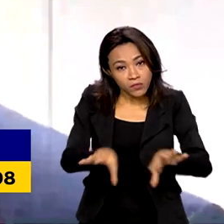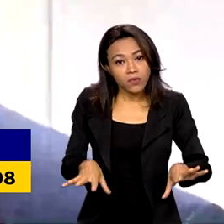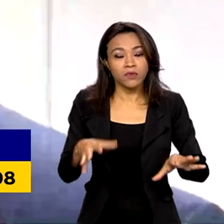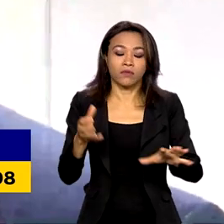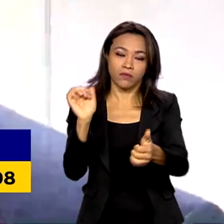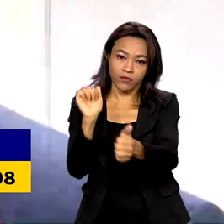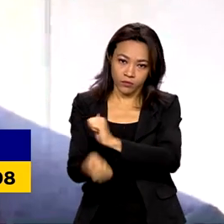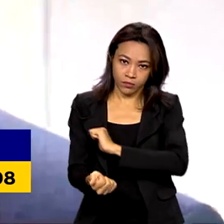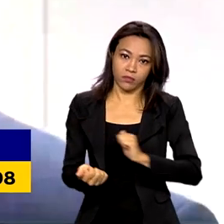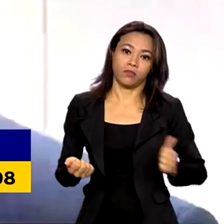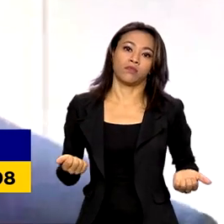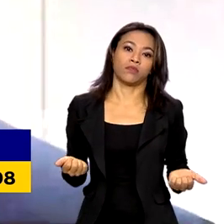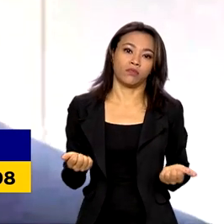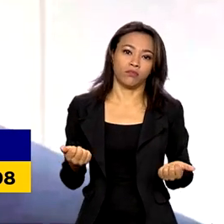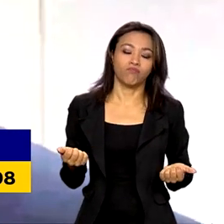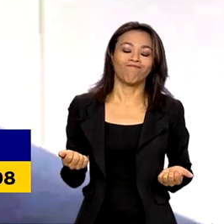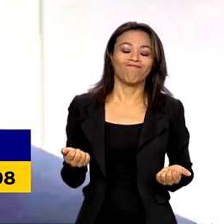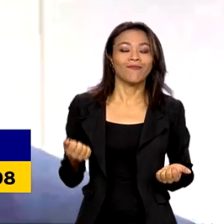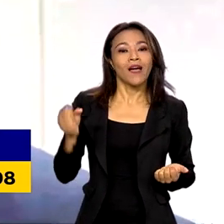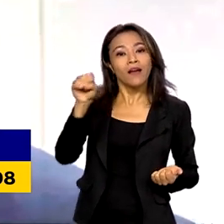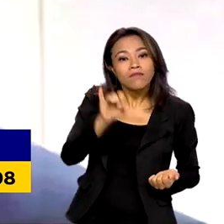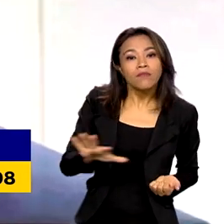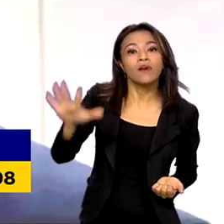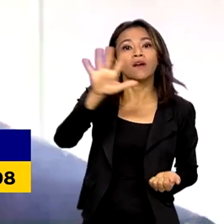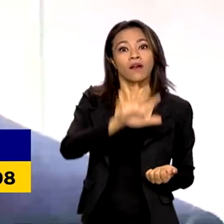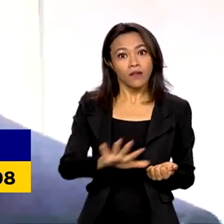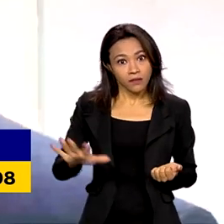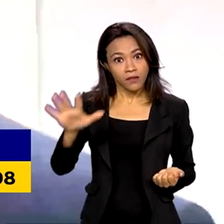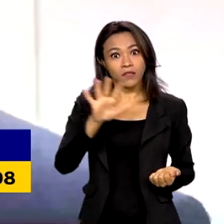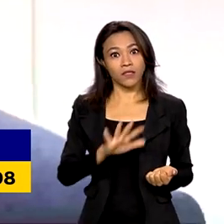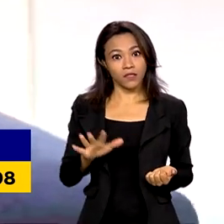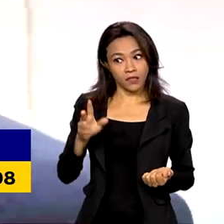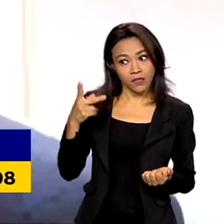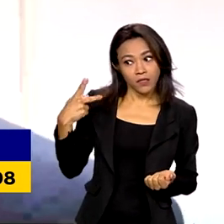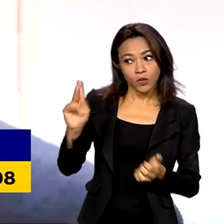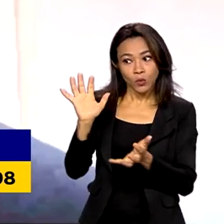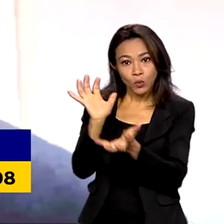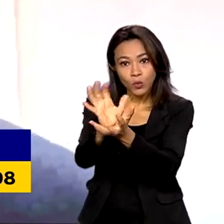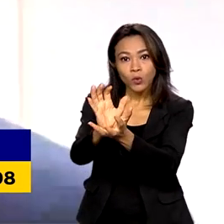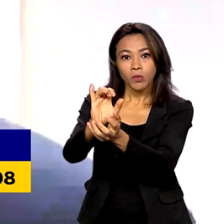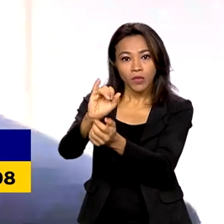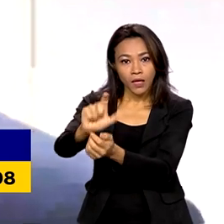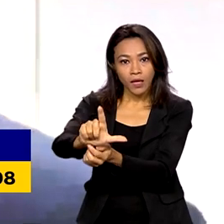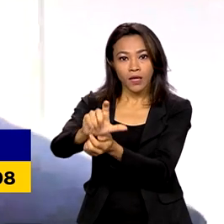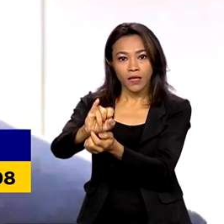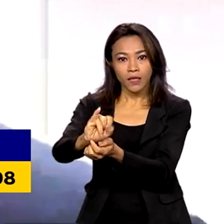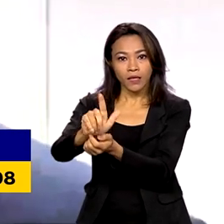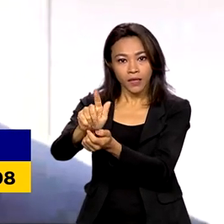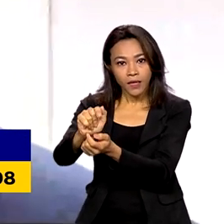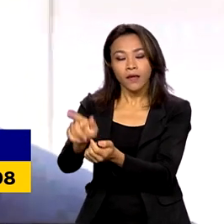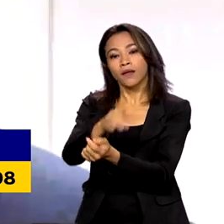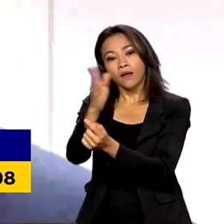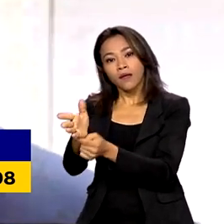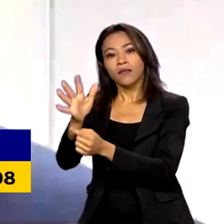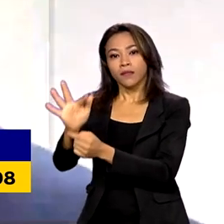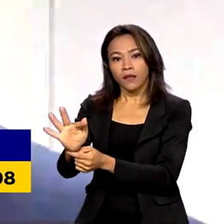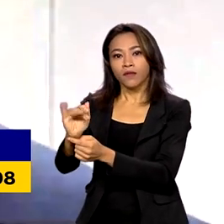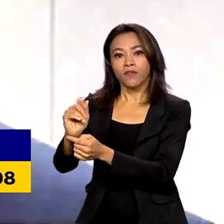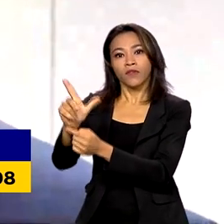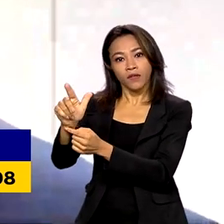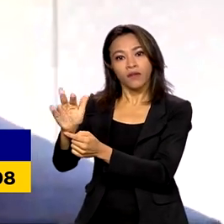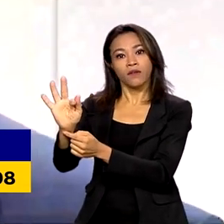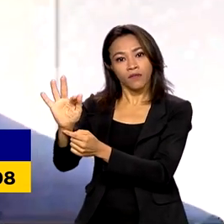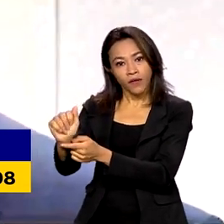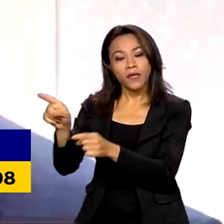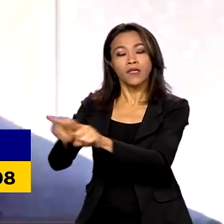a imagem da A Liga, da FIFA e até mesmo da Espanha.